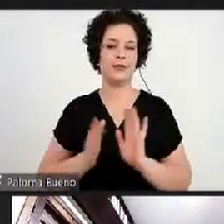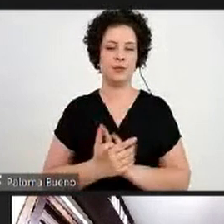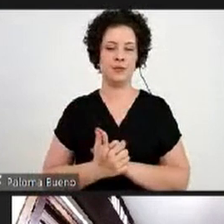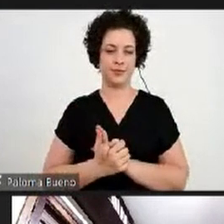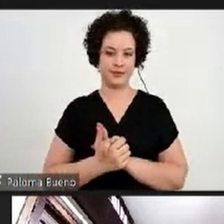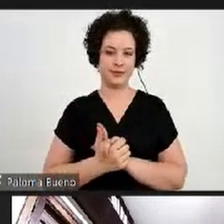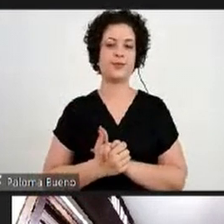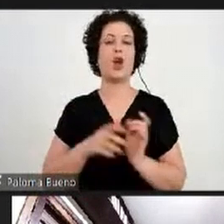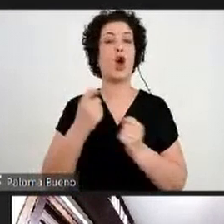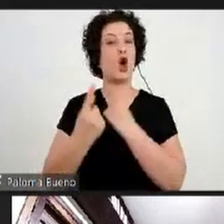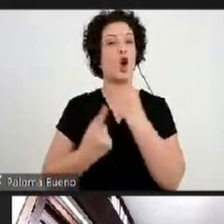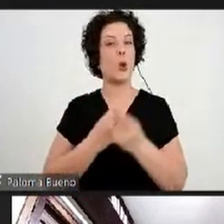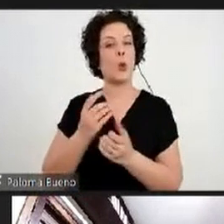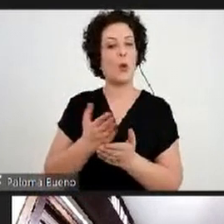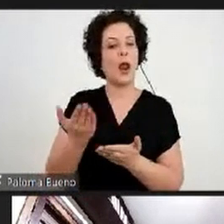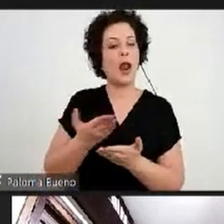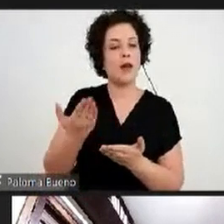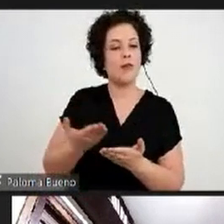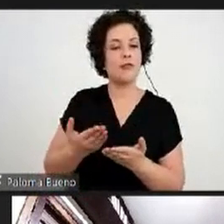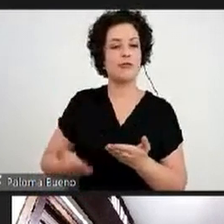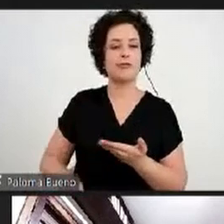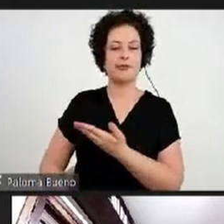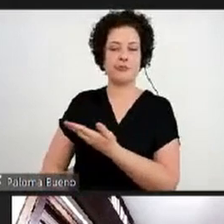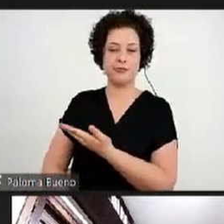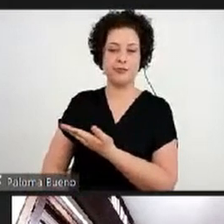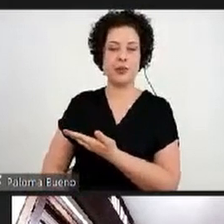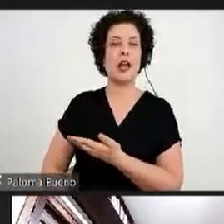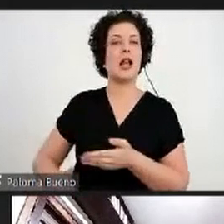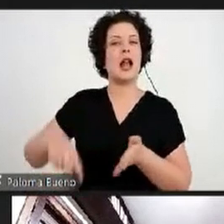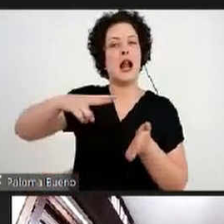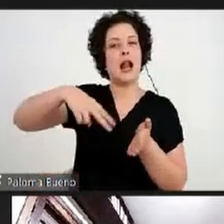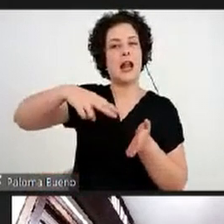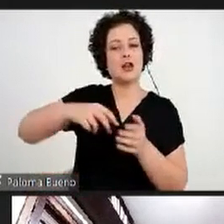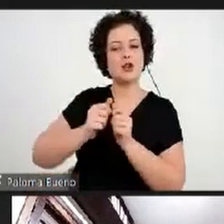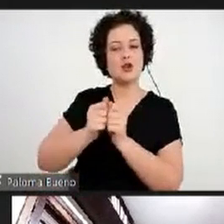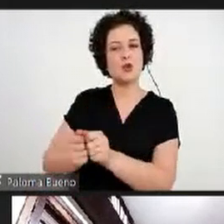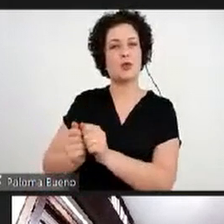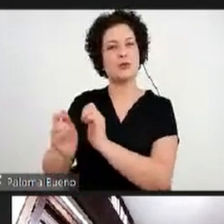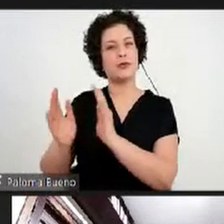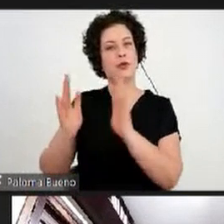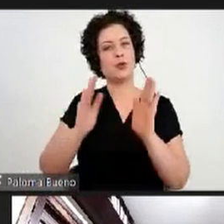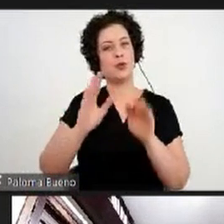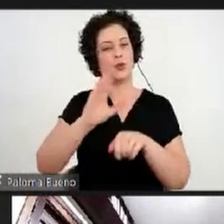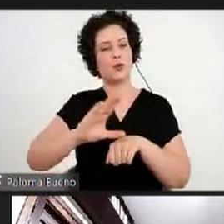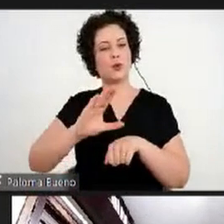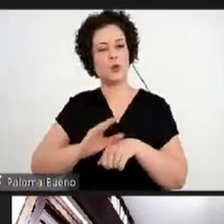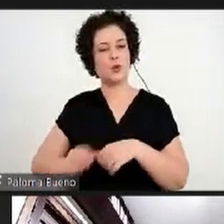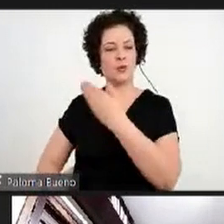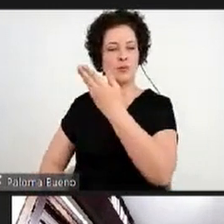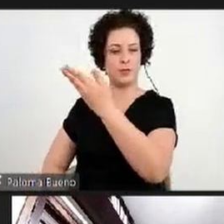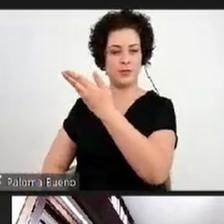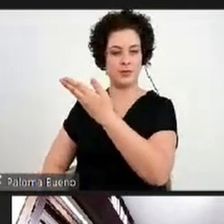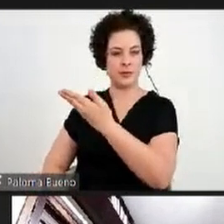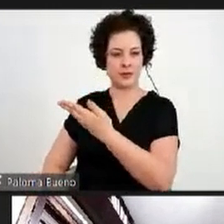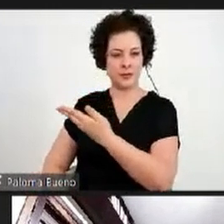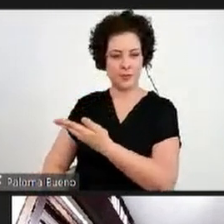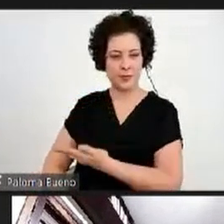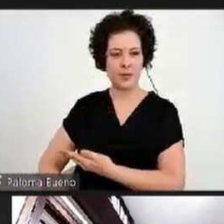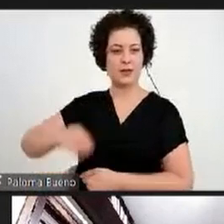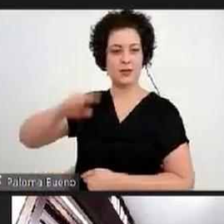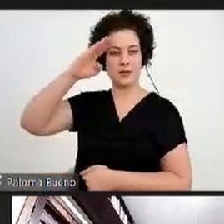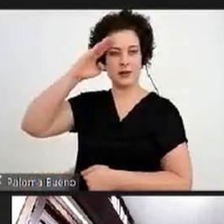Aqui alguns livros que a gente lê juntos durante o curso, né? Que é um general na biblioteca, do Calvino,